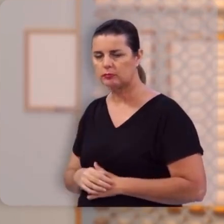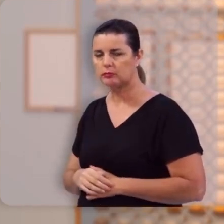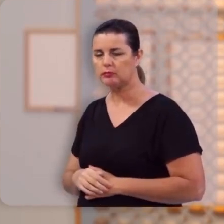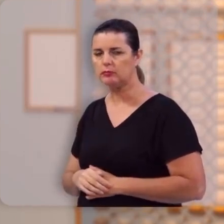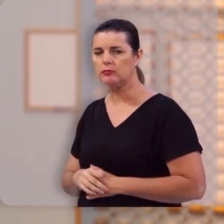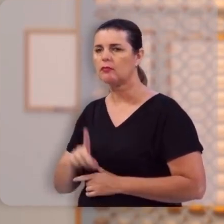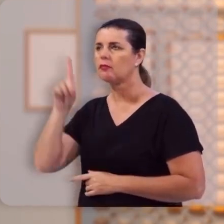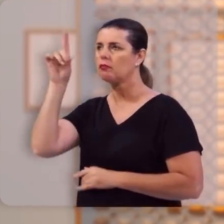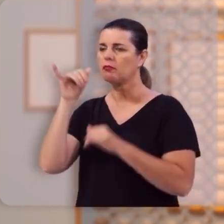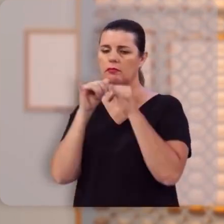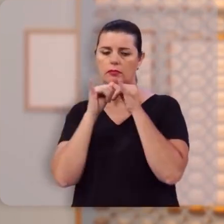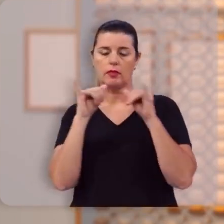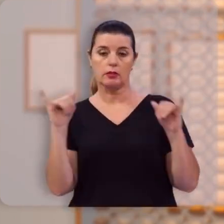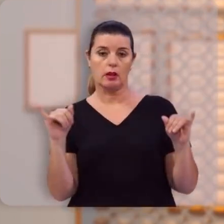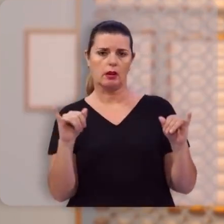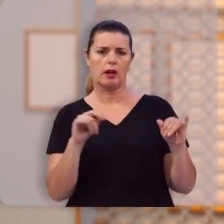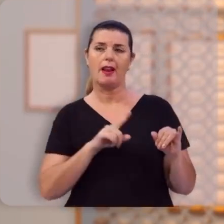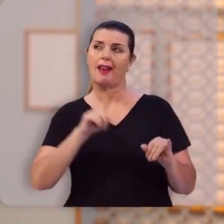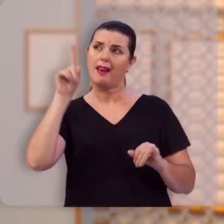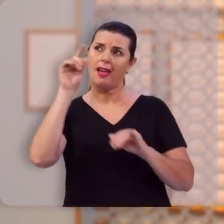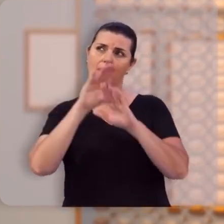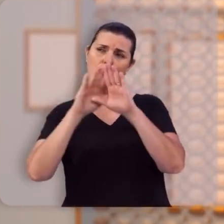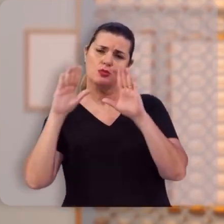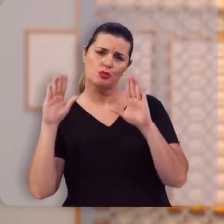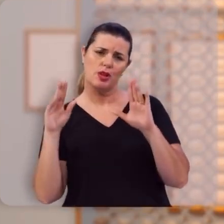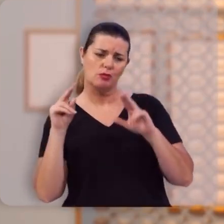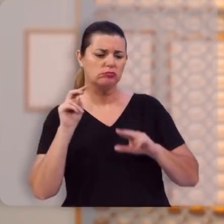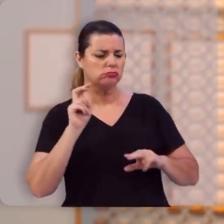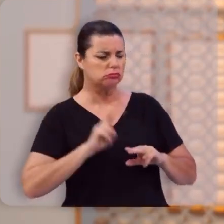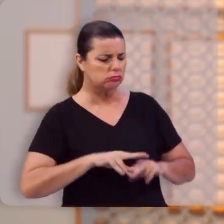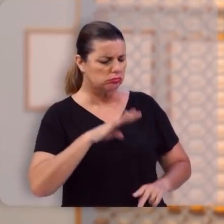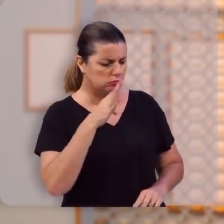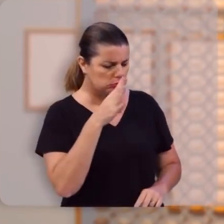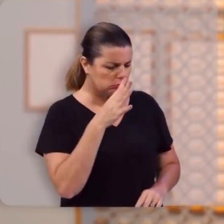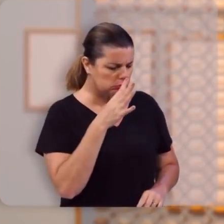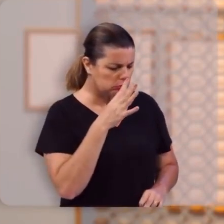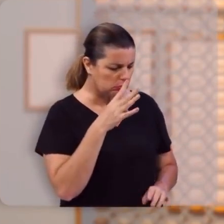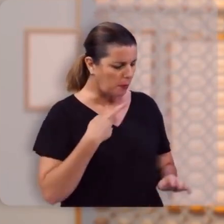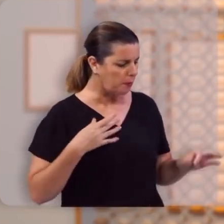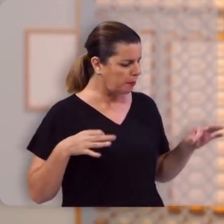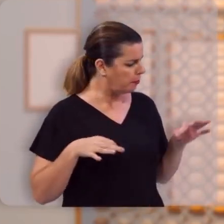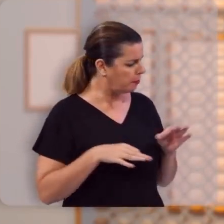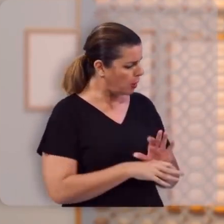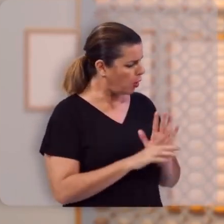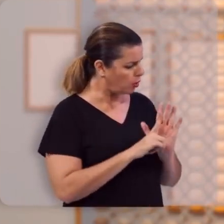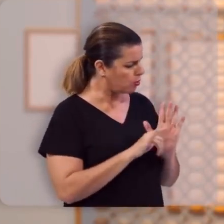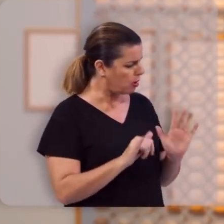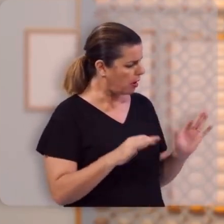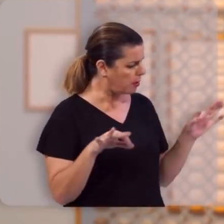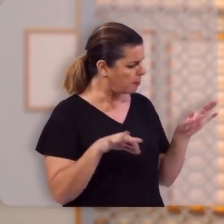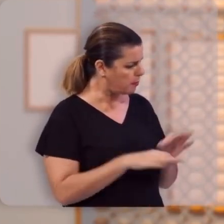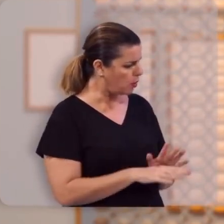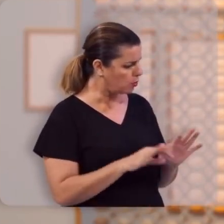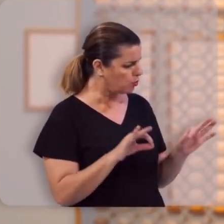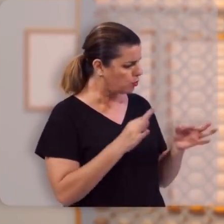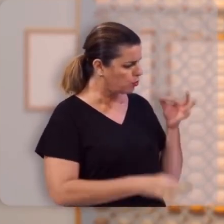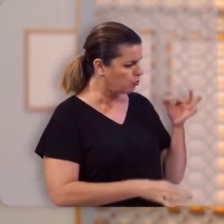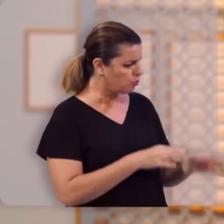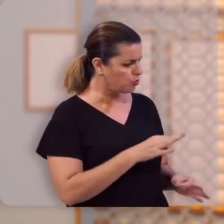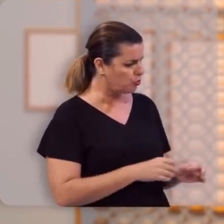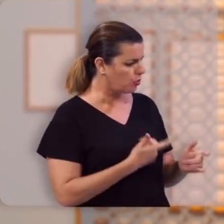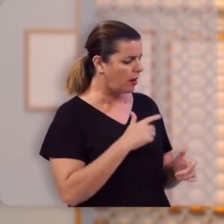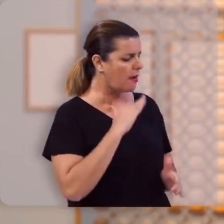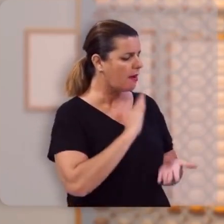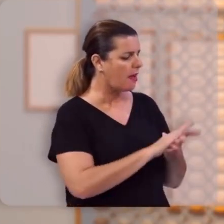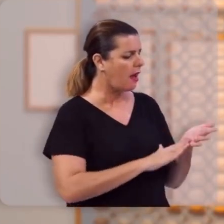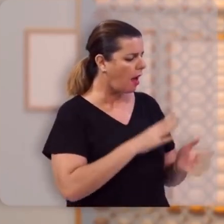Deus declara você, lá no tribunal dele, quites com a lei, quites com a justiça. Já